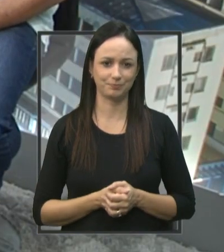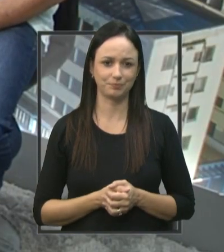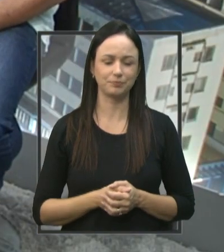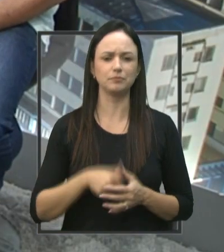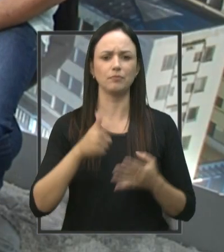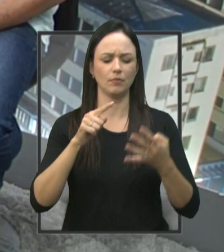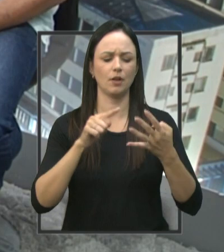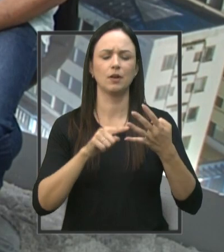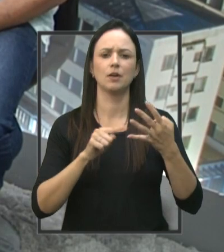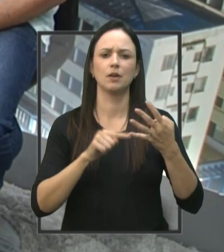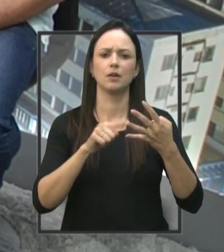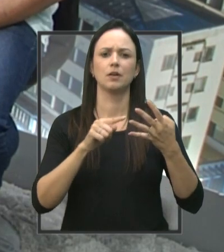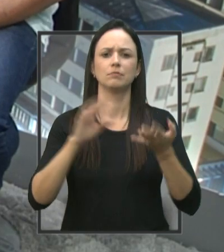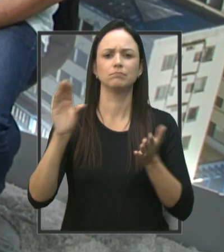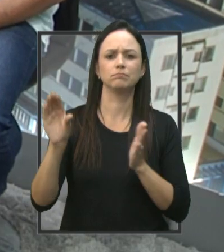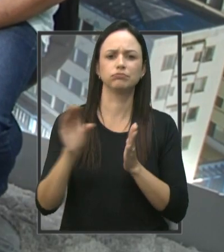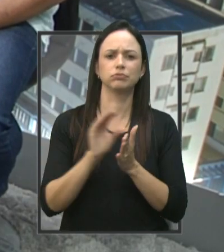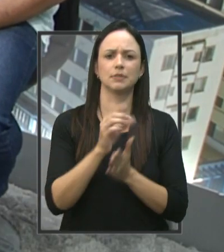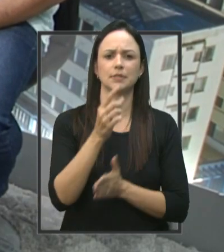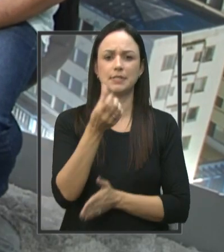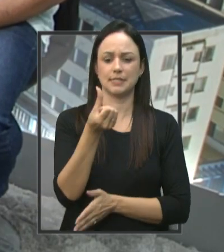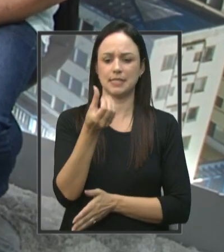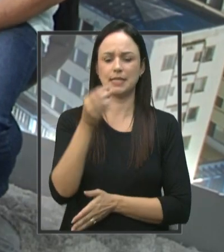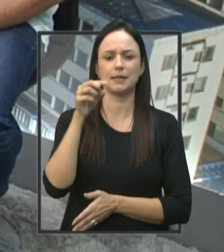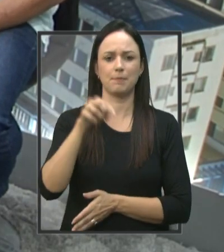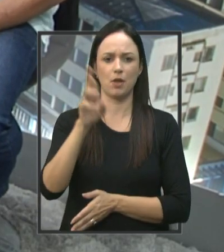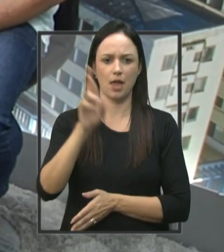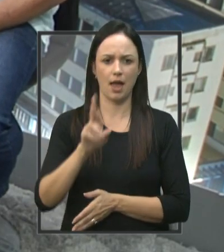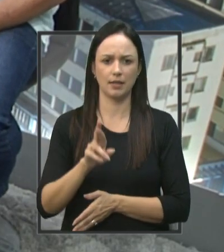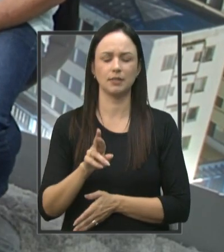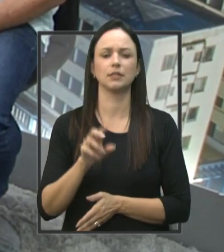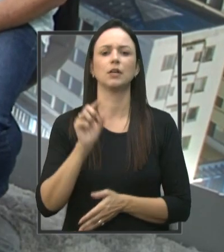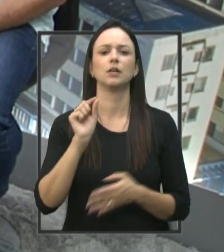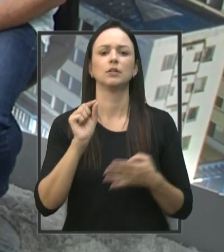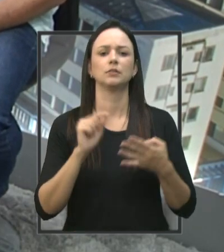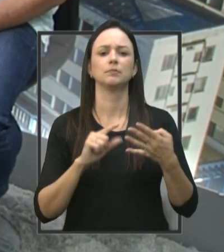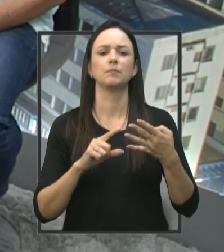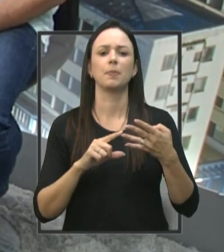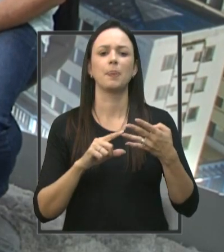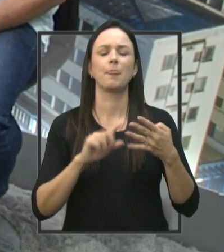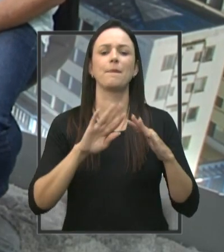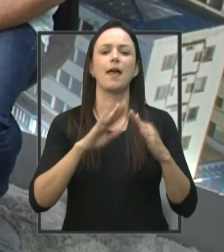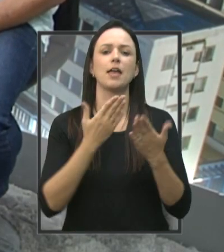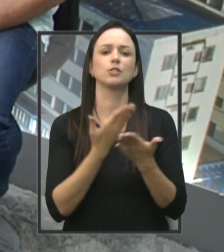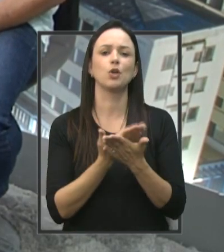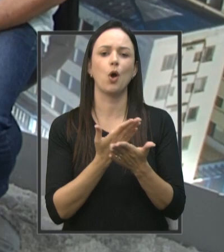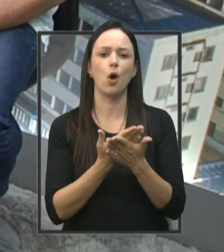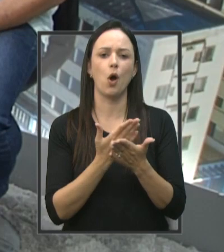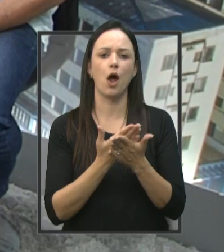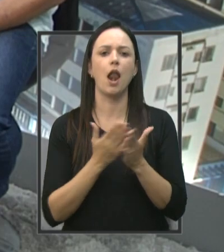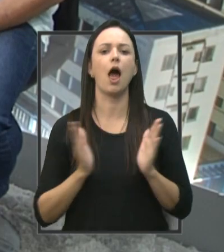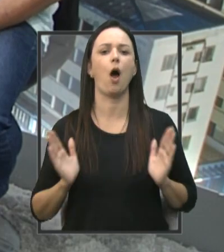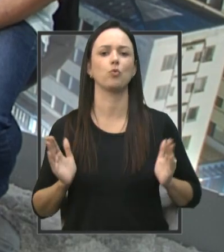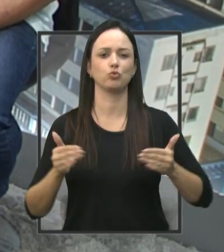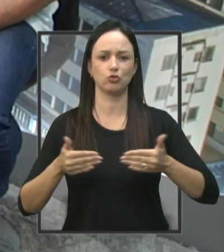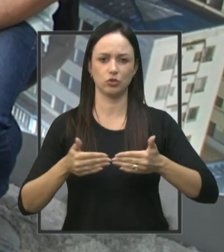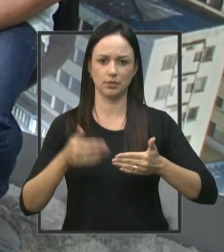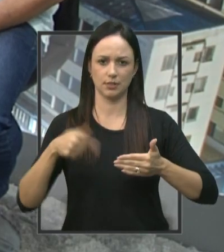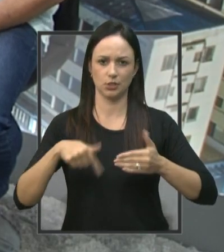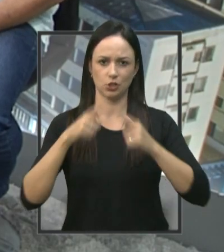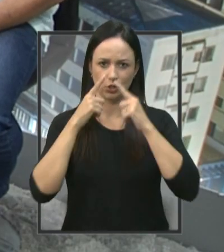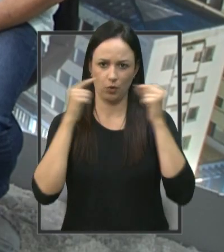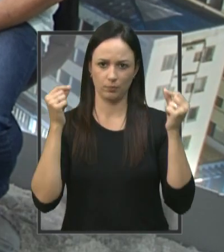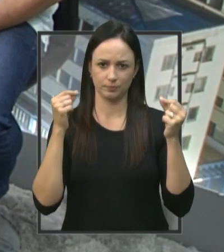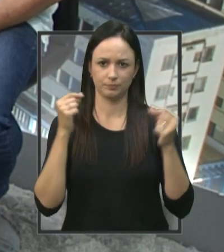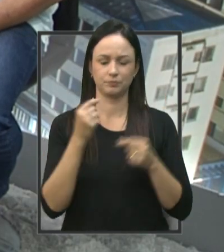emendas Elas totalizam 60 mil reais E são destinadas A escola Dos autistas Aqui de Jaú É